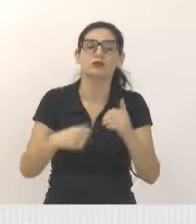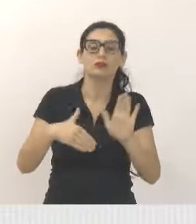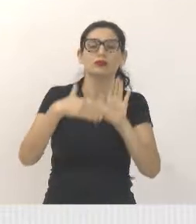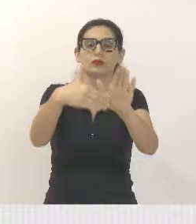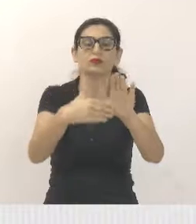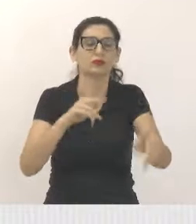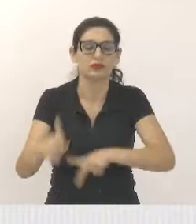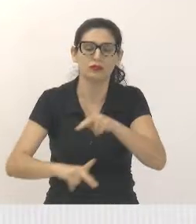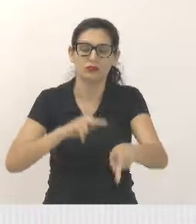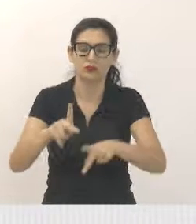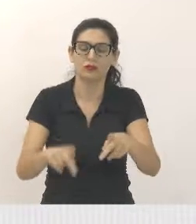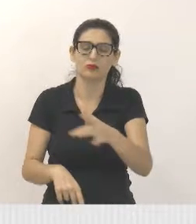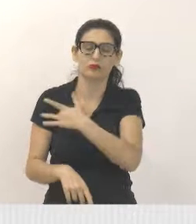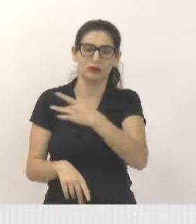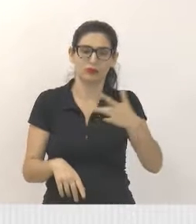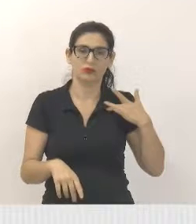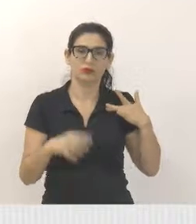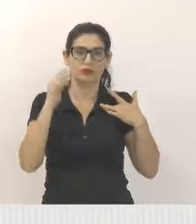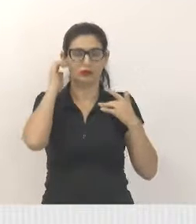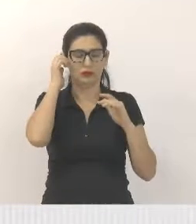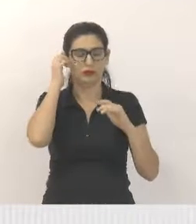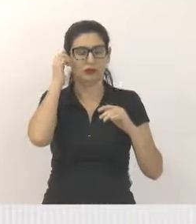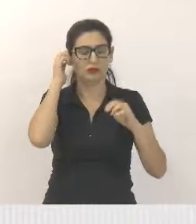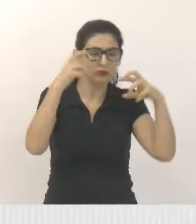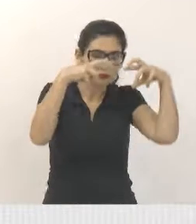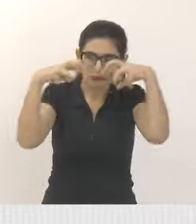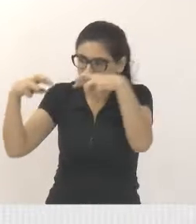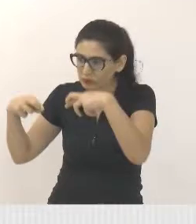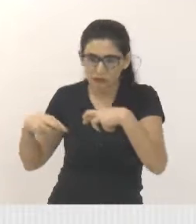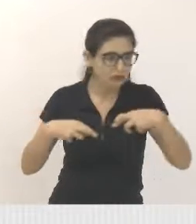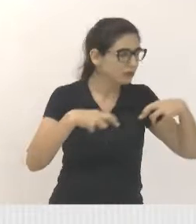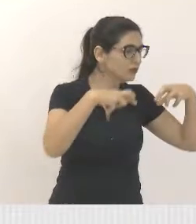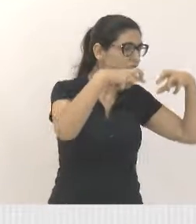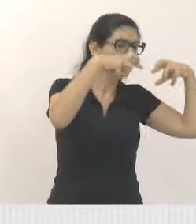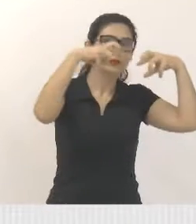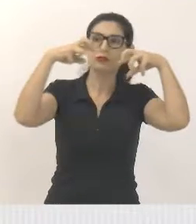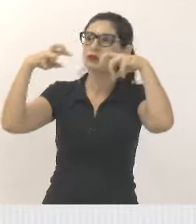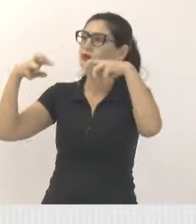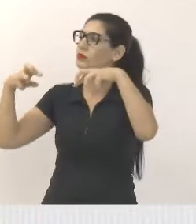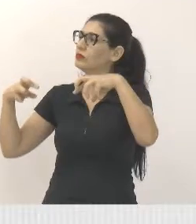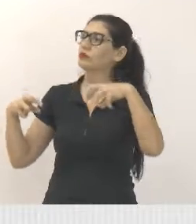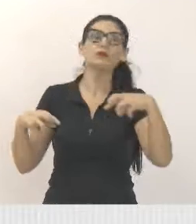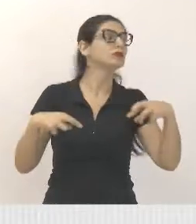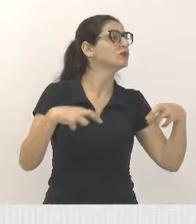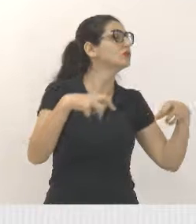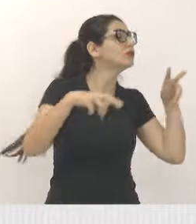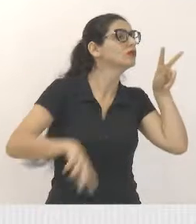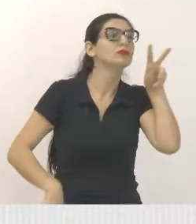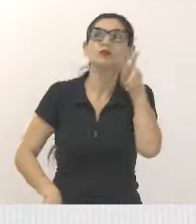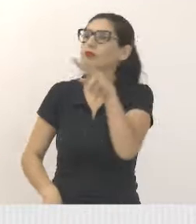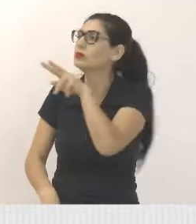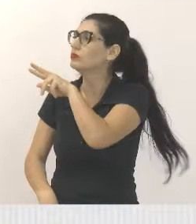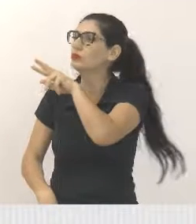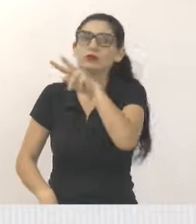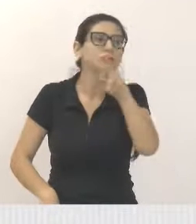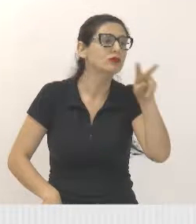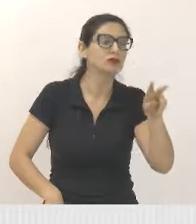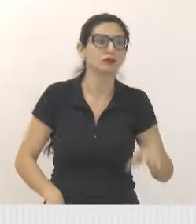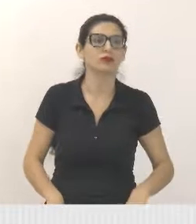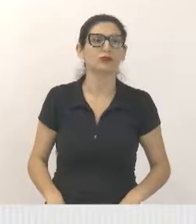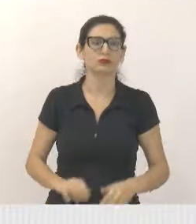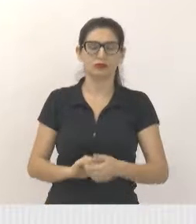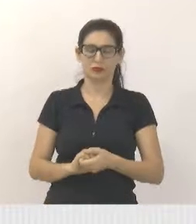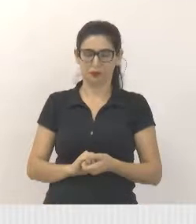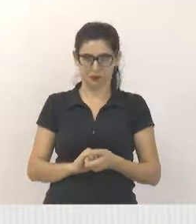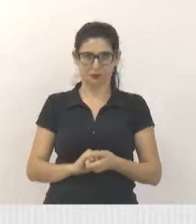dentro do nosso, na nossa unidade de pronto atendimento. A porta de entrada do nosso município para